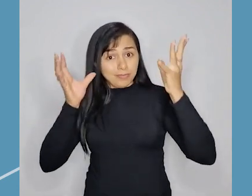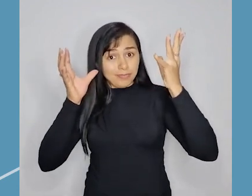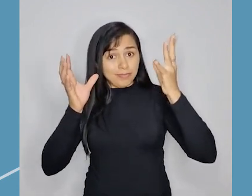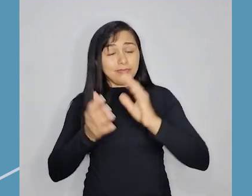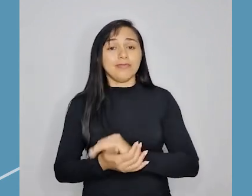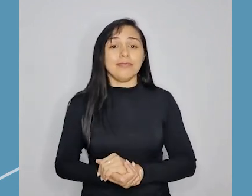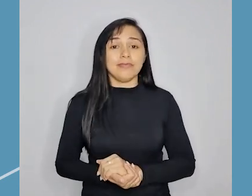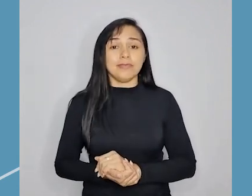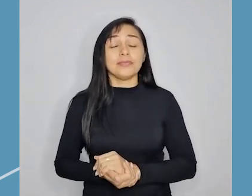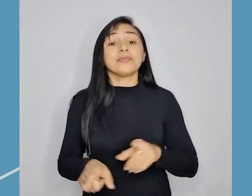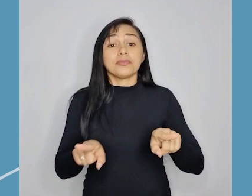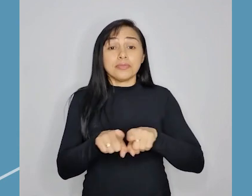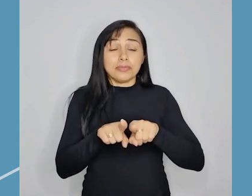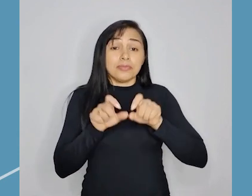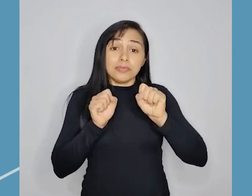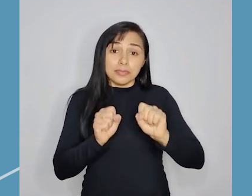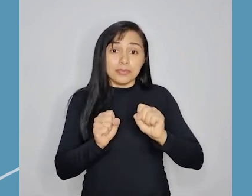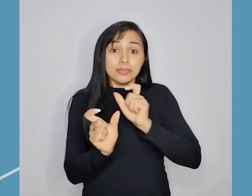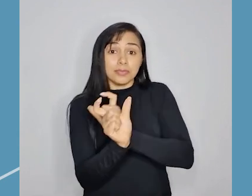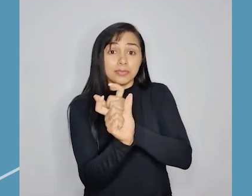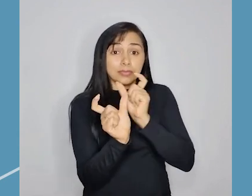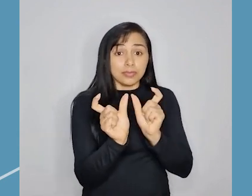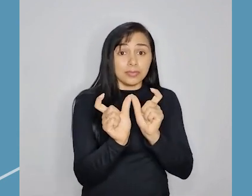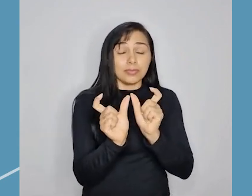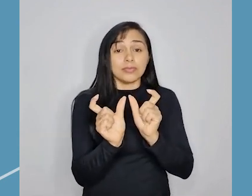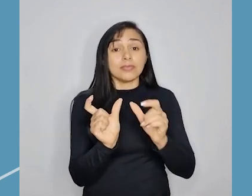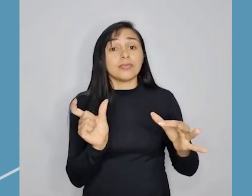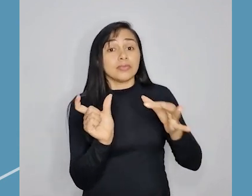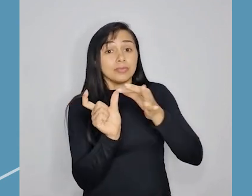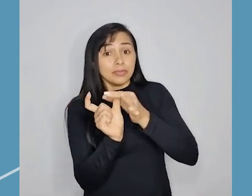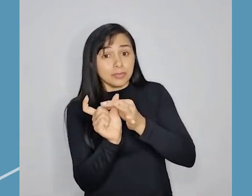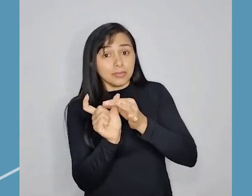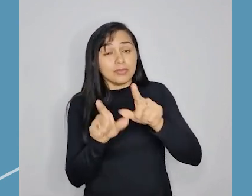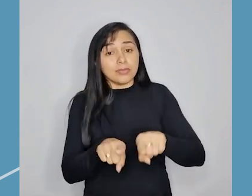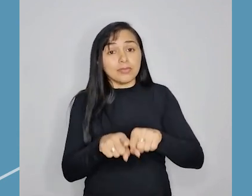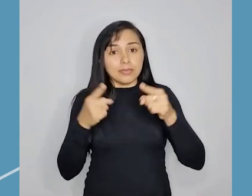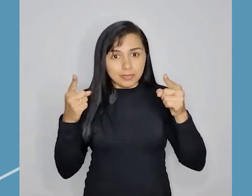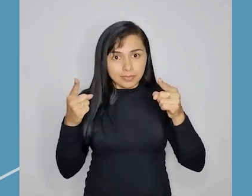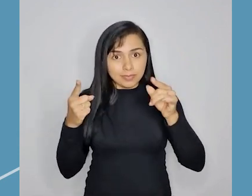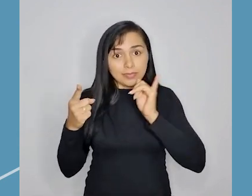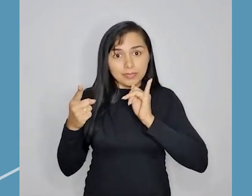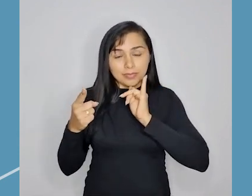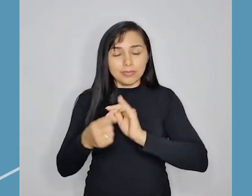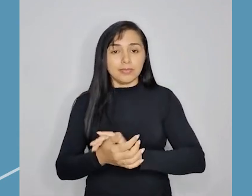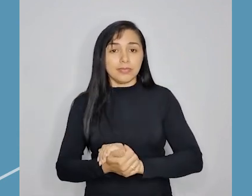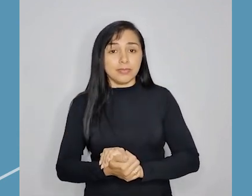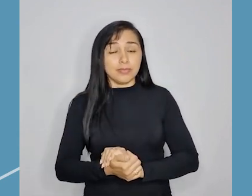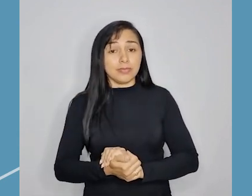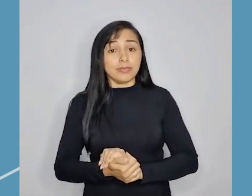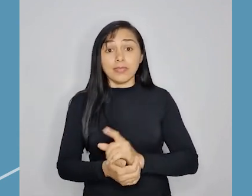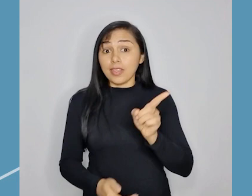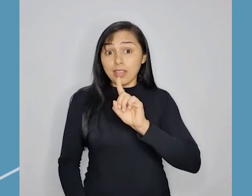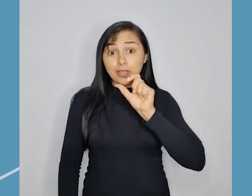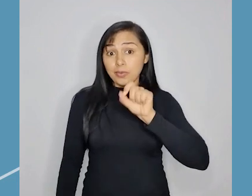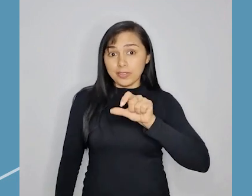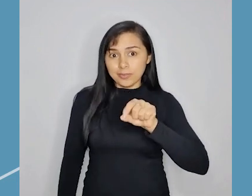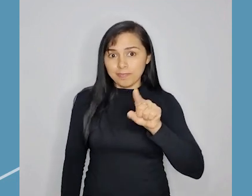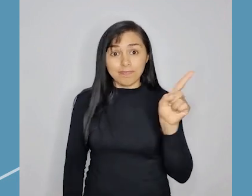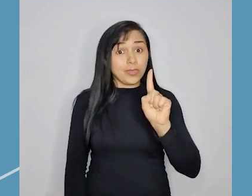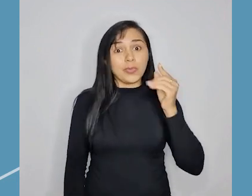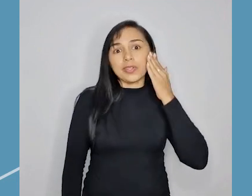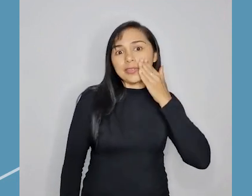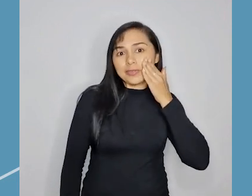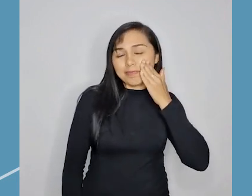festa. Também pode ser sinônimo da conjunção adversativa, mas, por exemplo, Não era azul nem rosa,